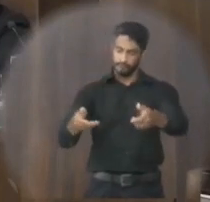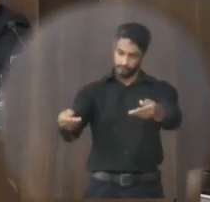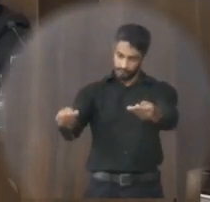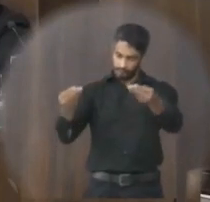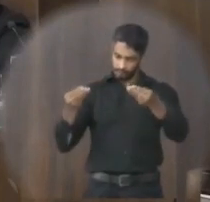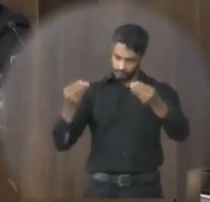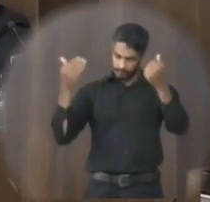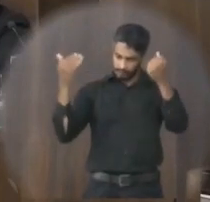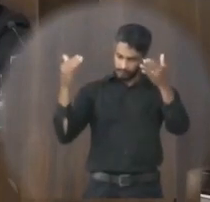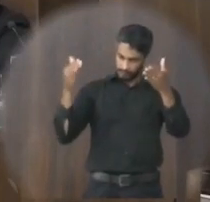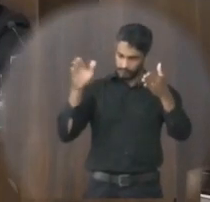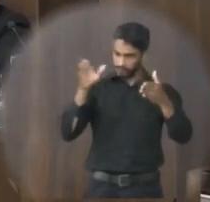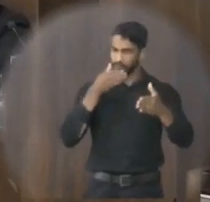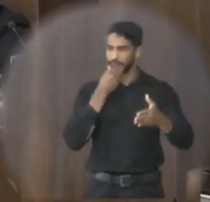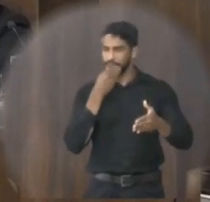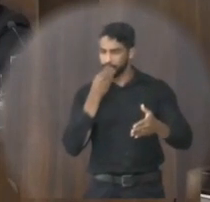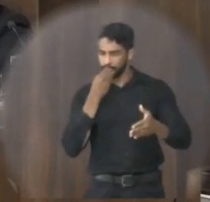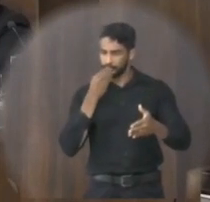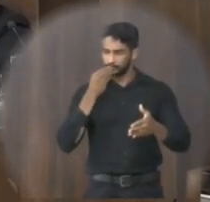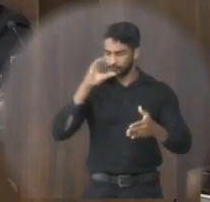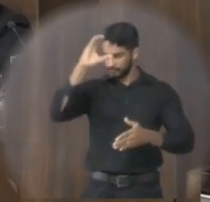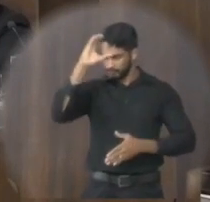Janaúba ao Sr. José Silva Soares.